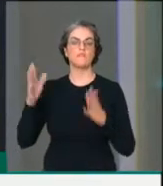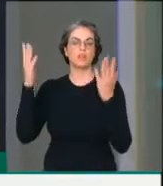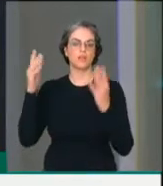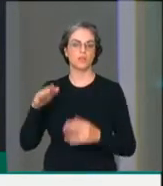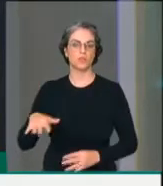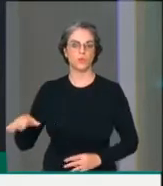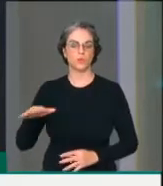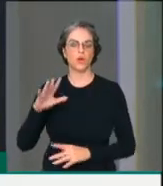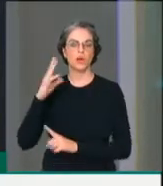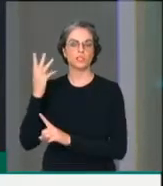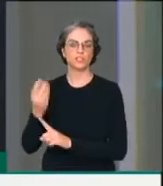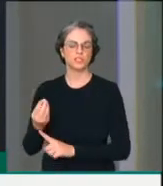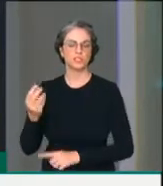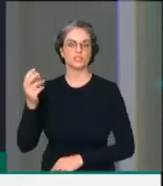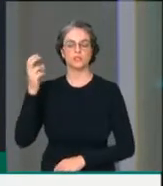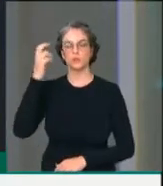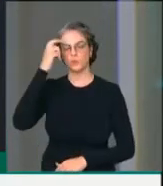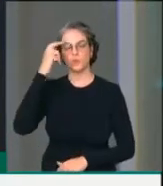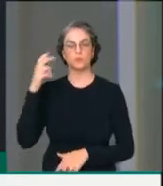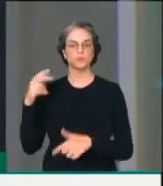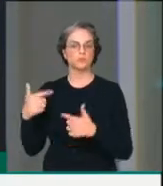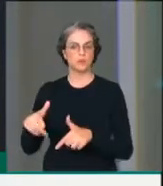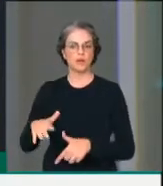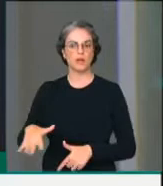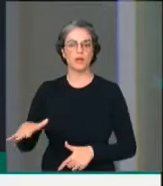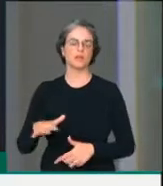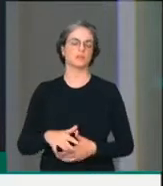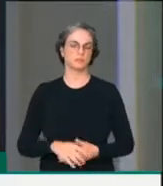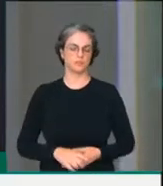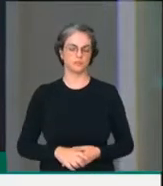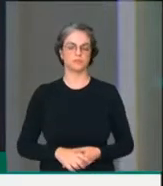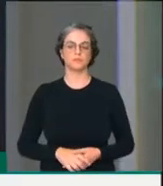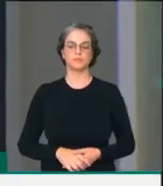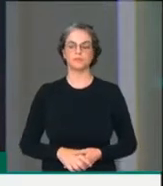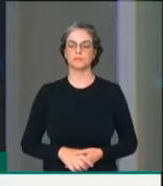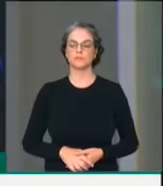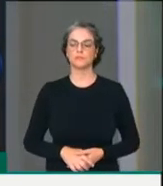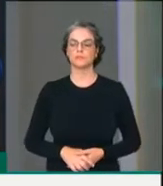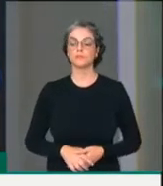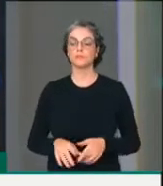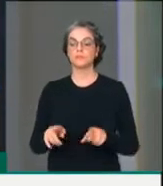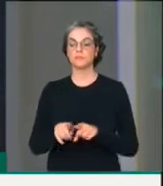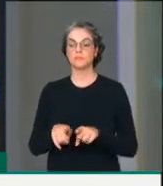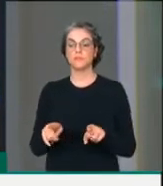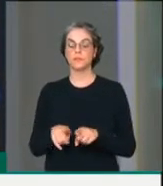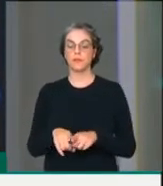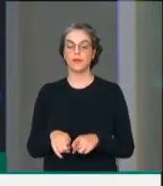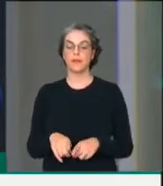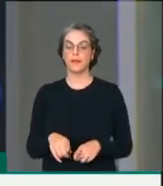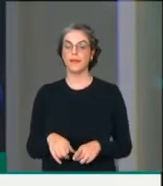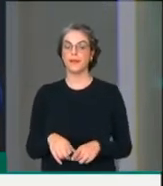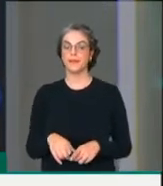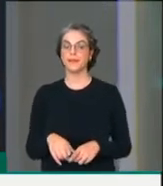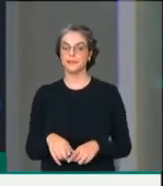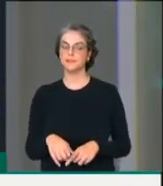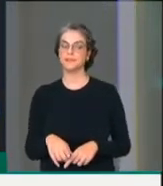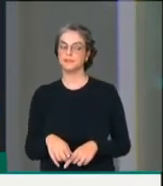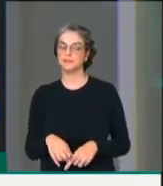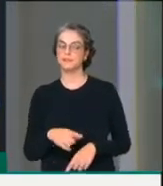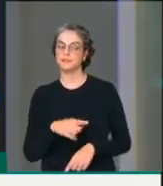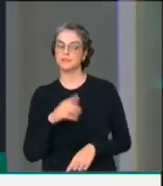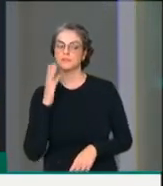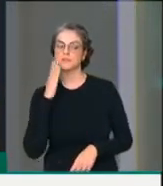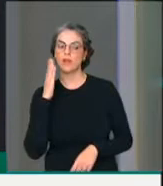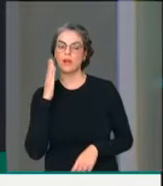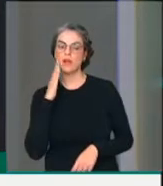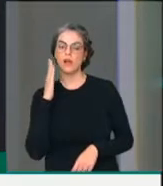artistas, muito mais do que está tentando salvar empresários, está olhando